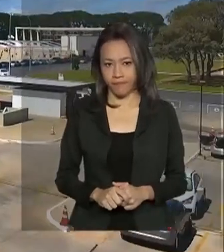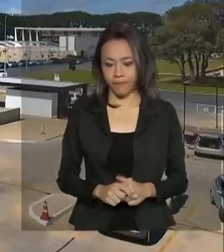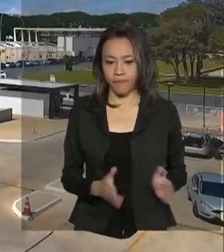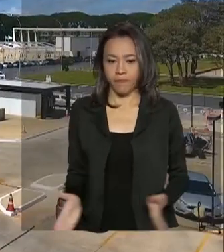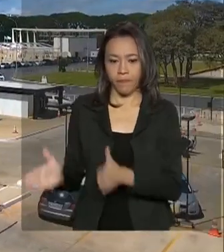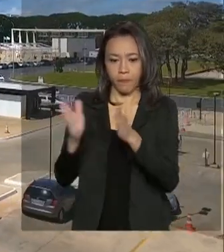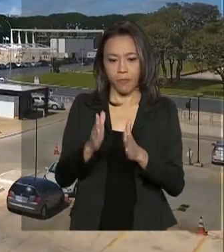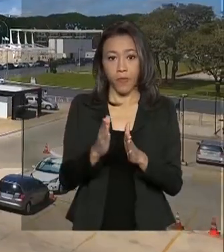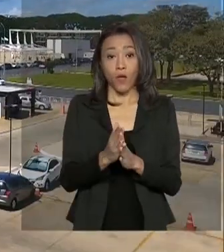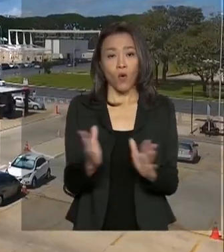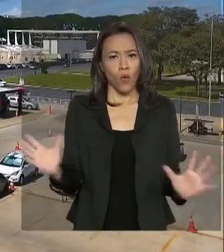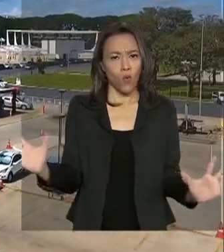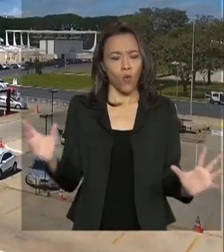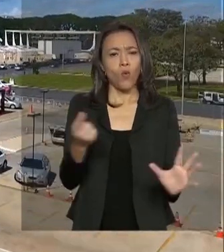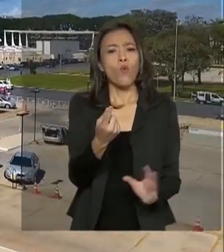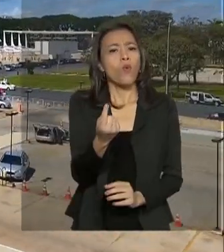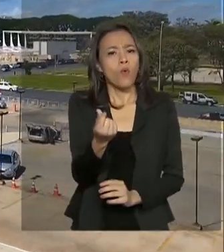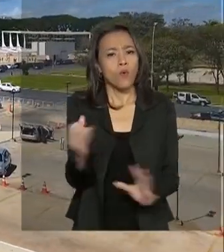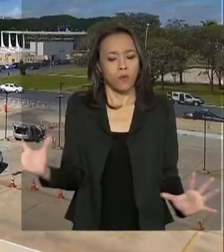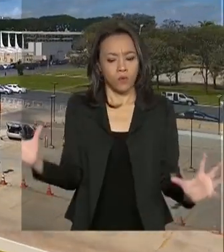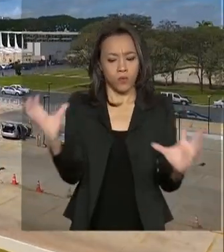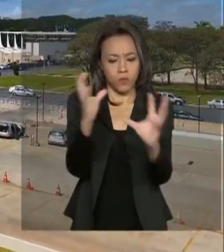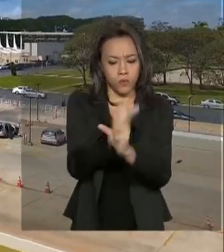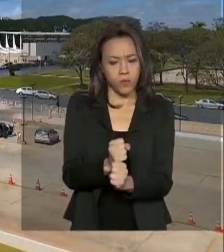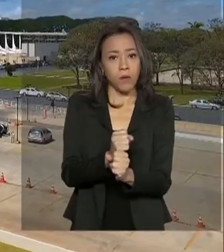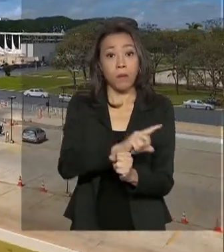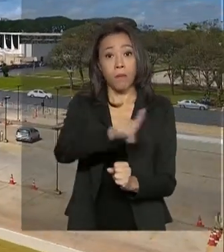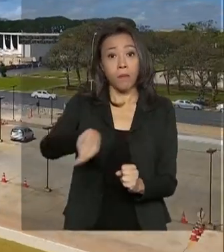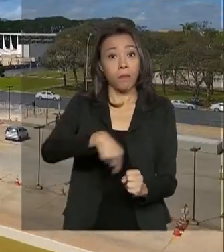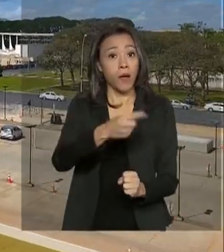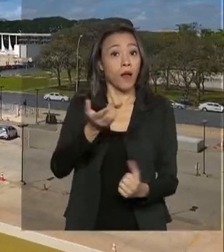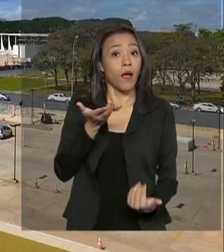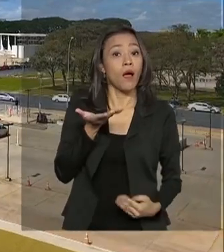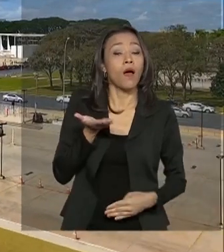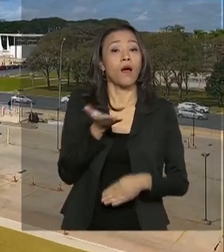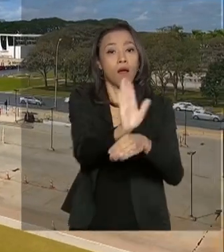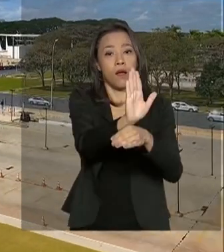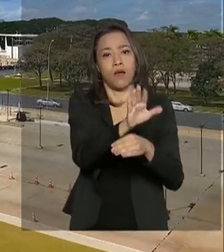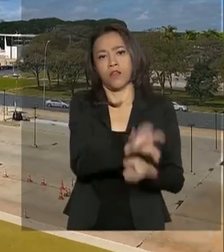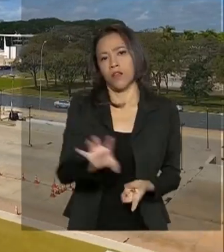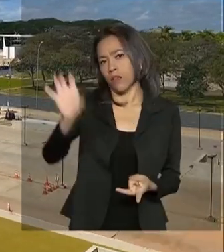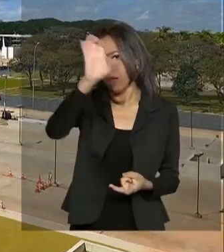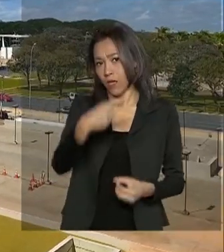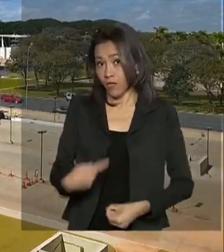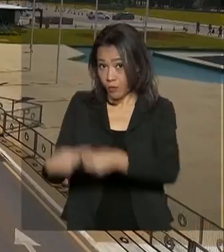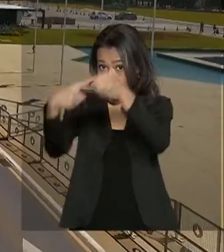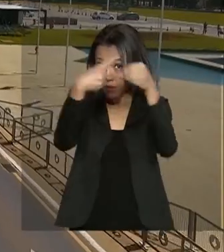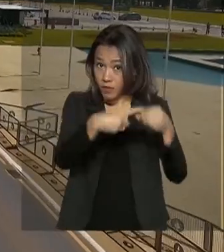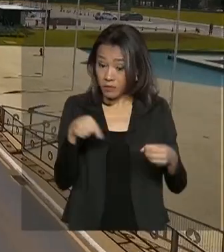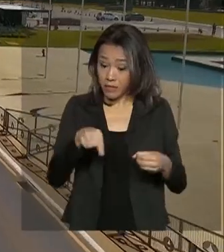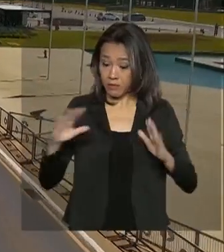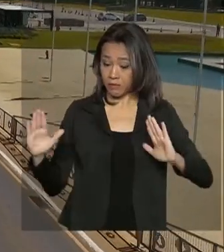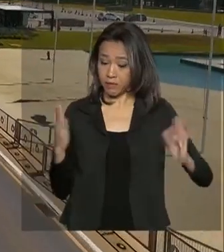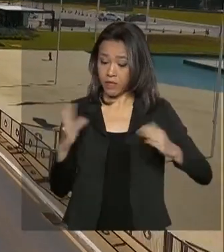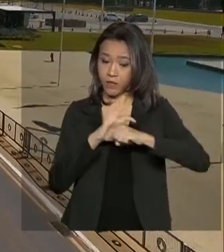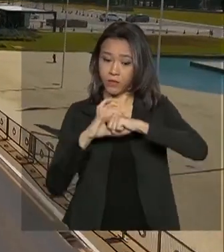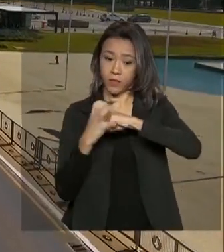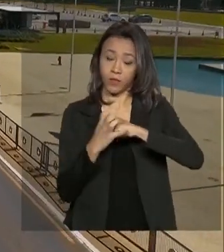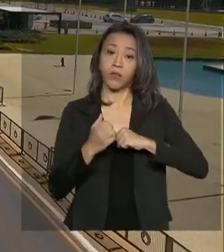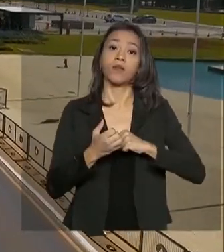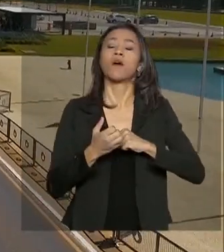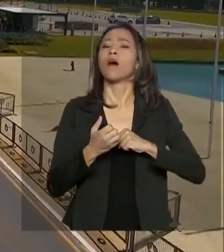O valor total proposto pelo governo federal para socorrer os estados e municípios nesse momento de pandemia ultrapassa